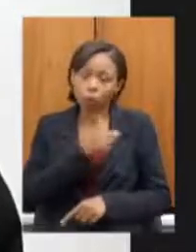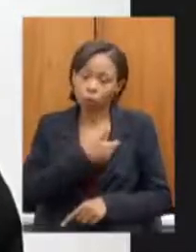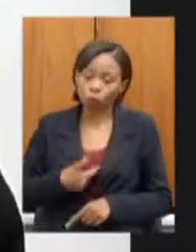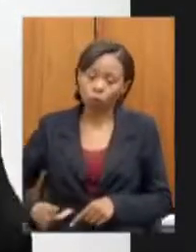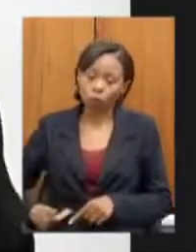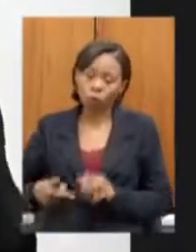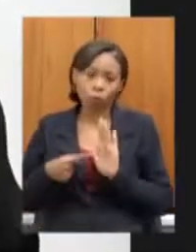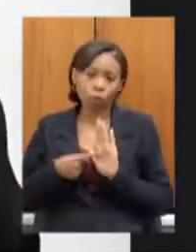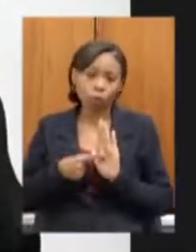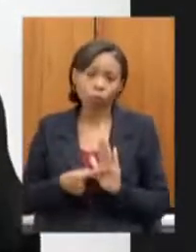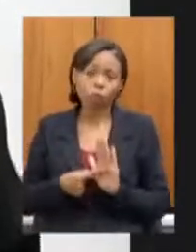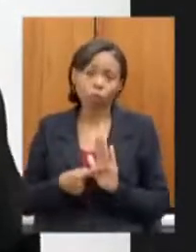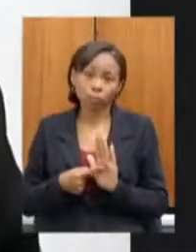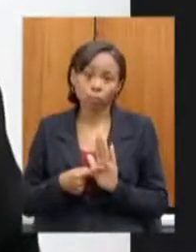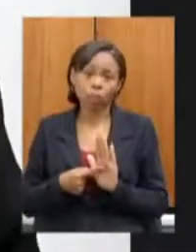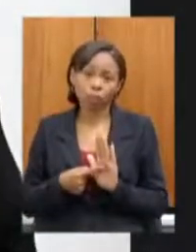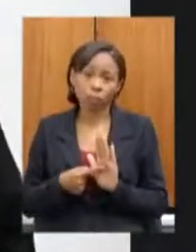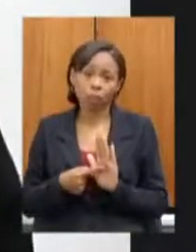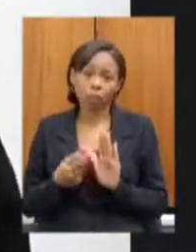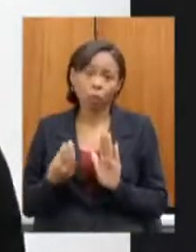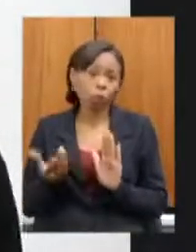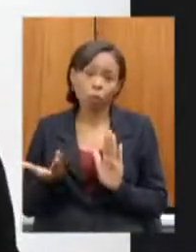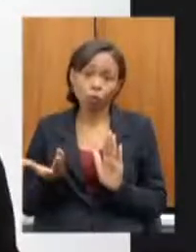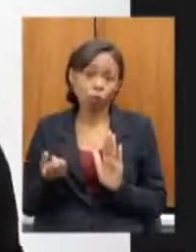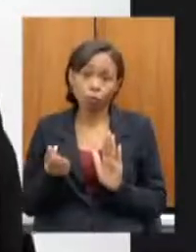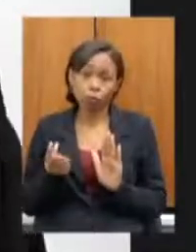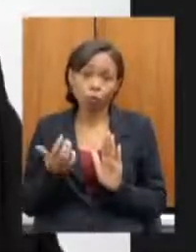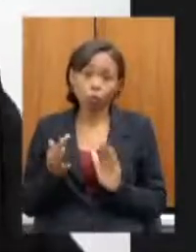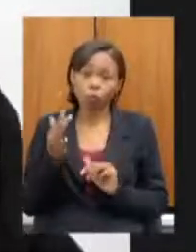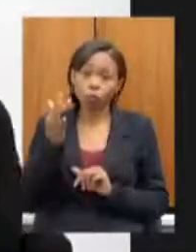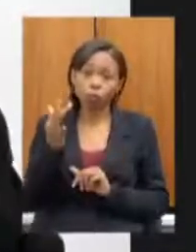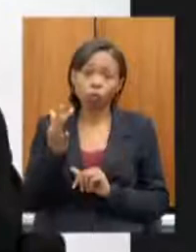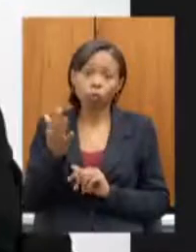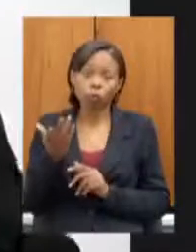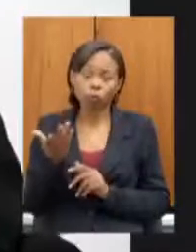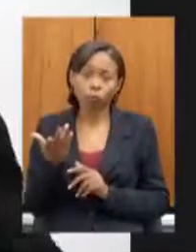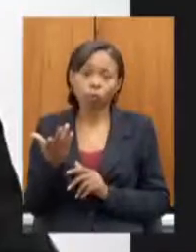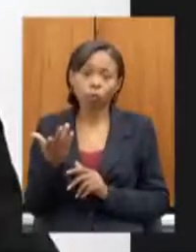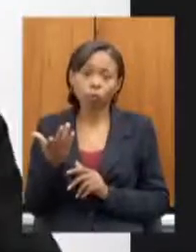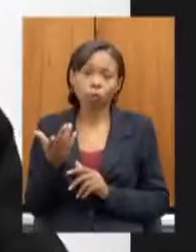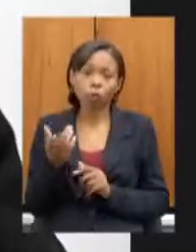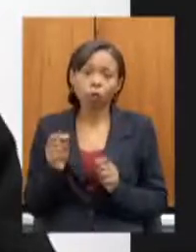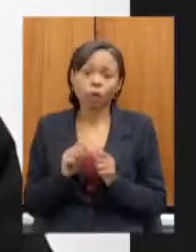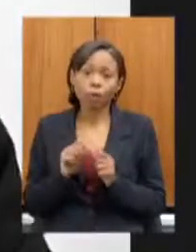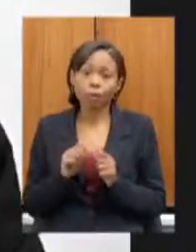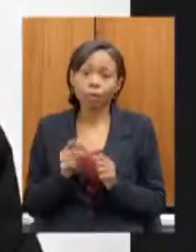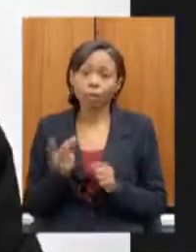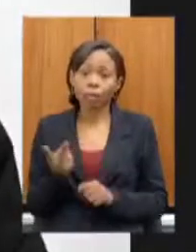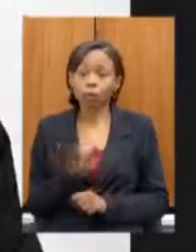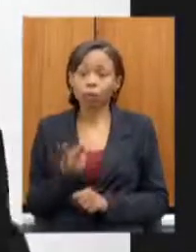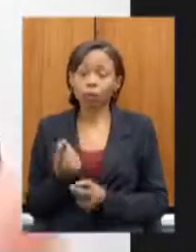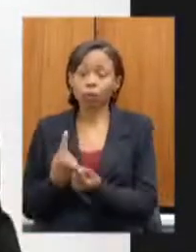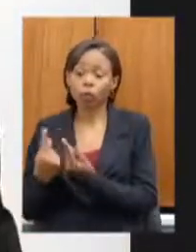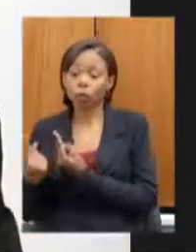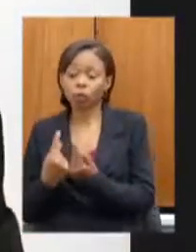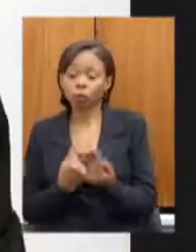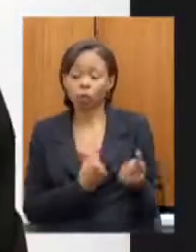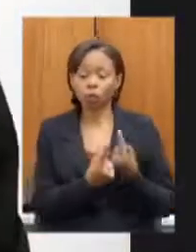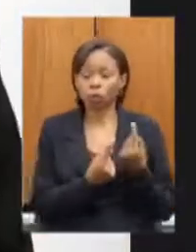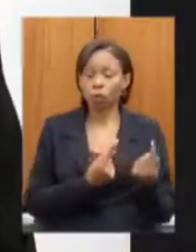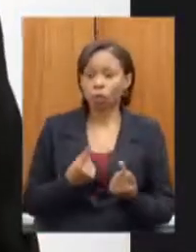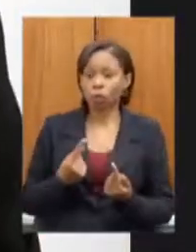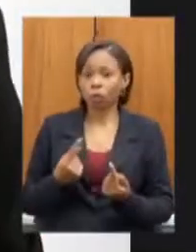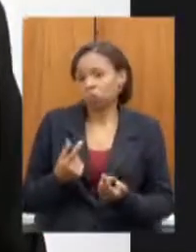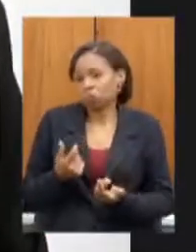apresentar esse ciclo virtuoso e de um dinheiro futuro colocar essas duas vias ou que seja três que seja os